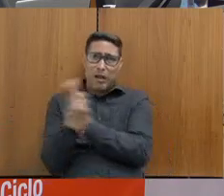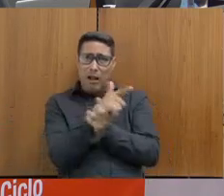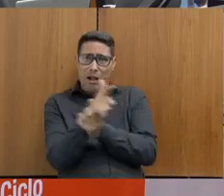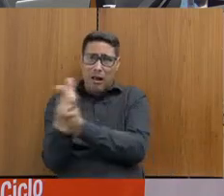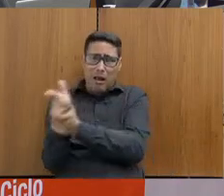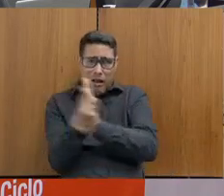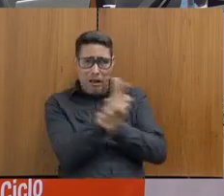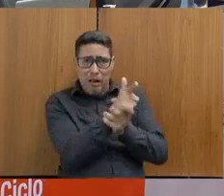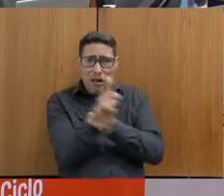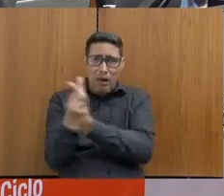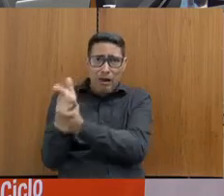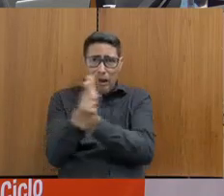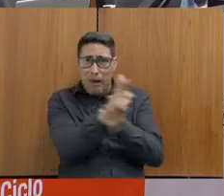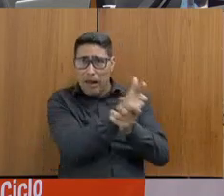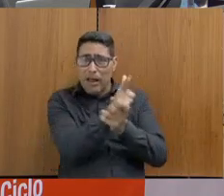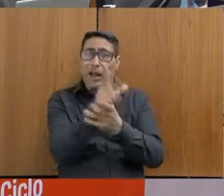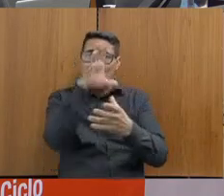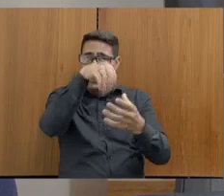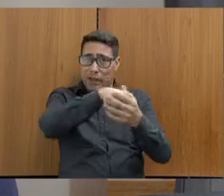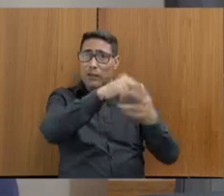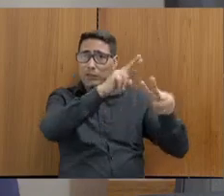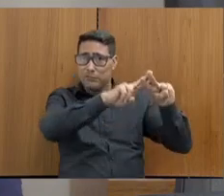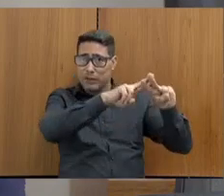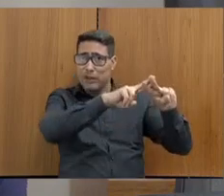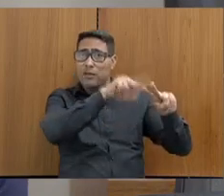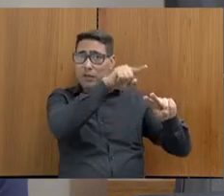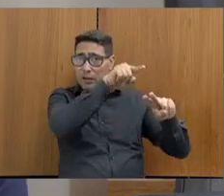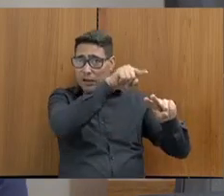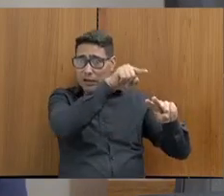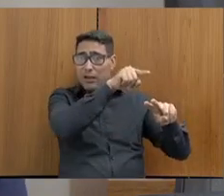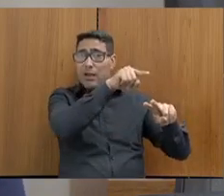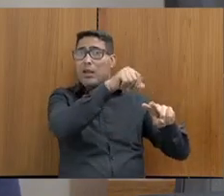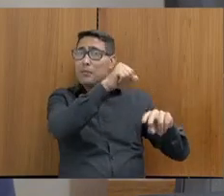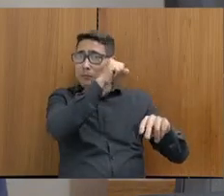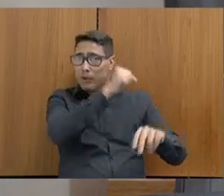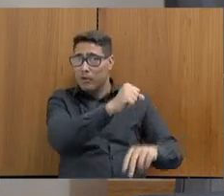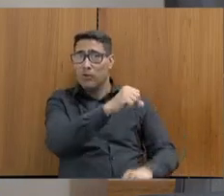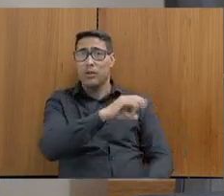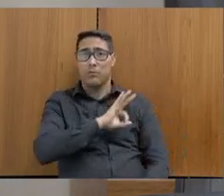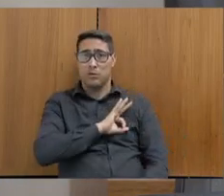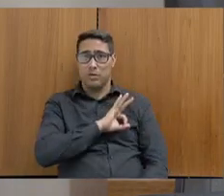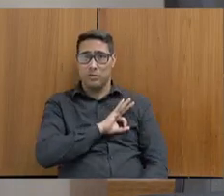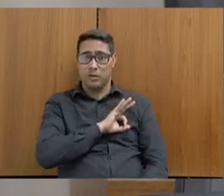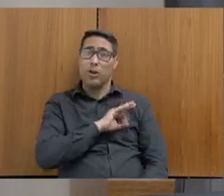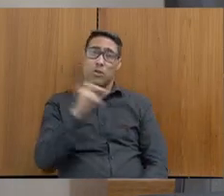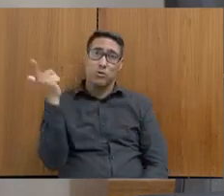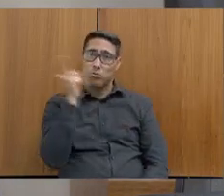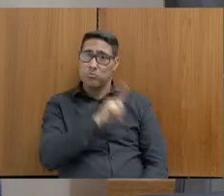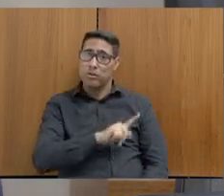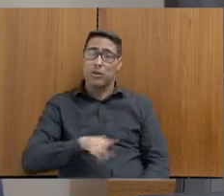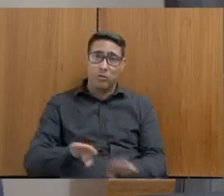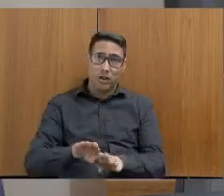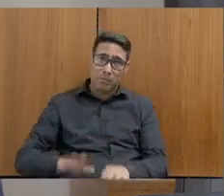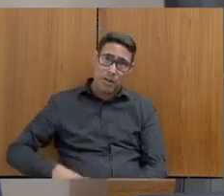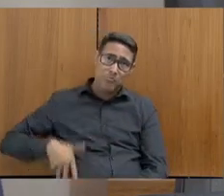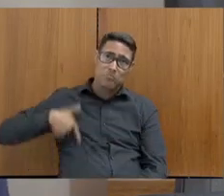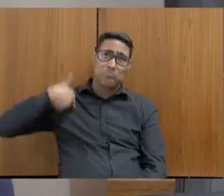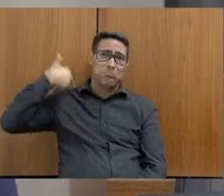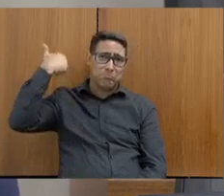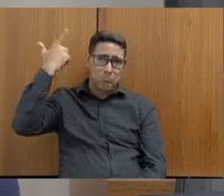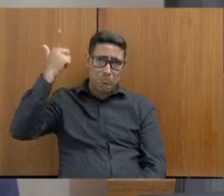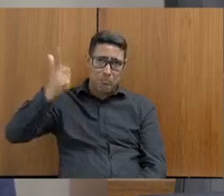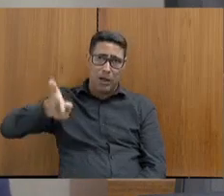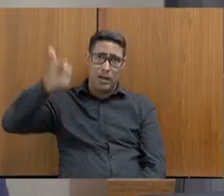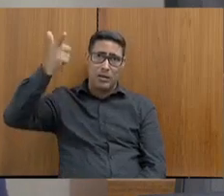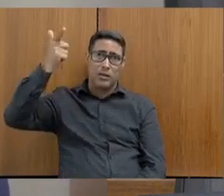tiro em todo mundo da delegacia, inclusive, baleou esse policial nosso, que conseguiu também revidar e tirou a